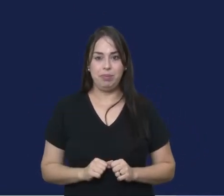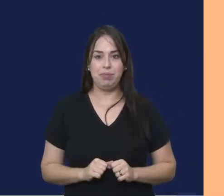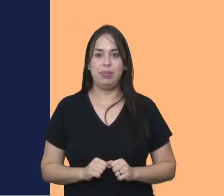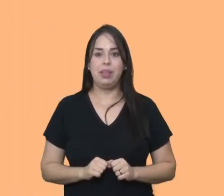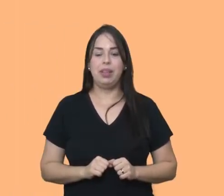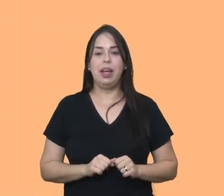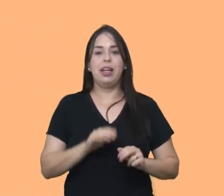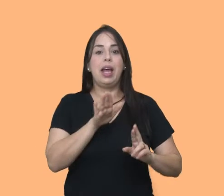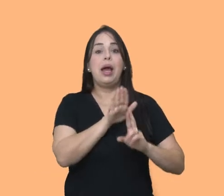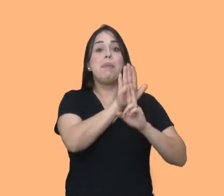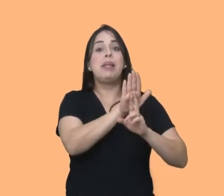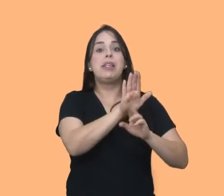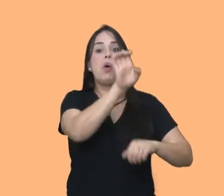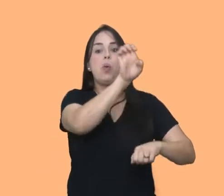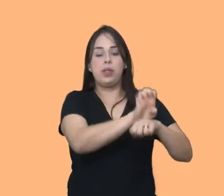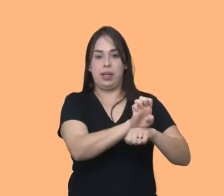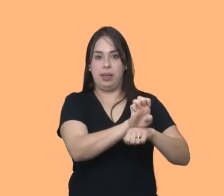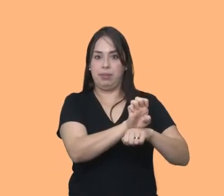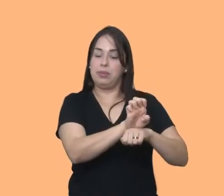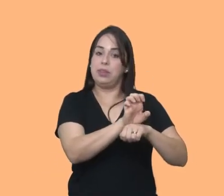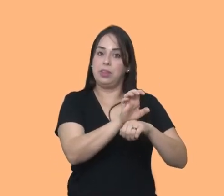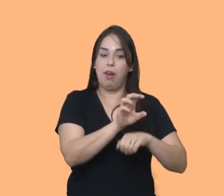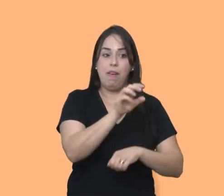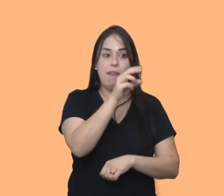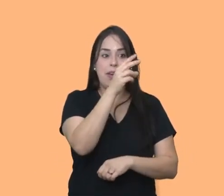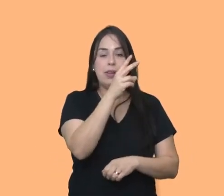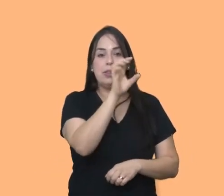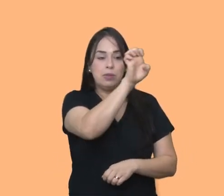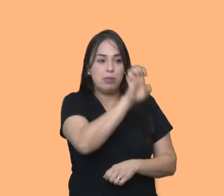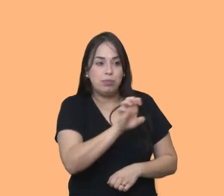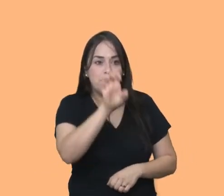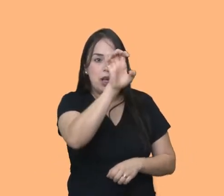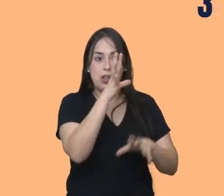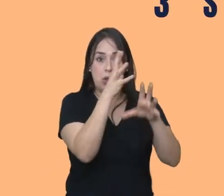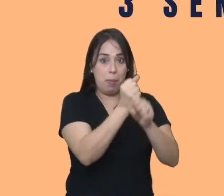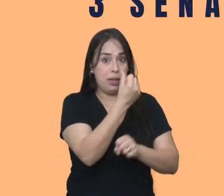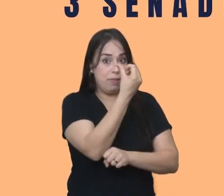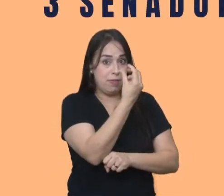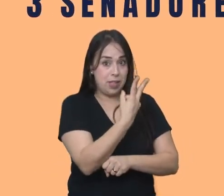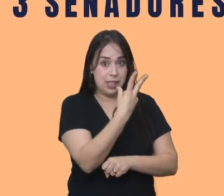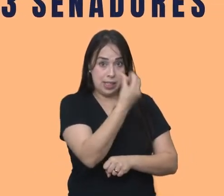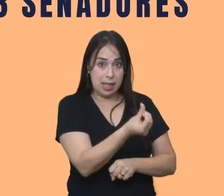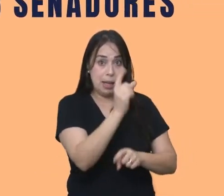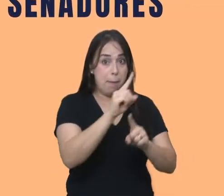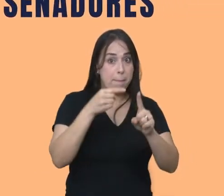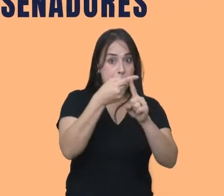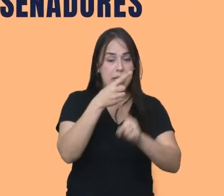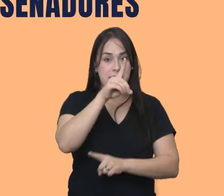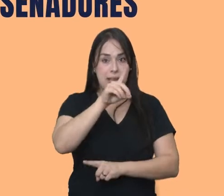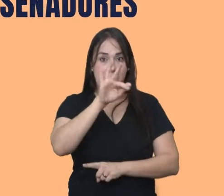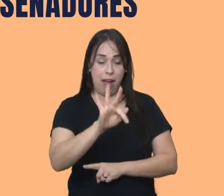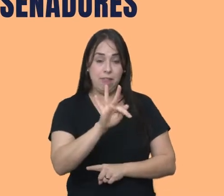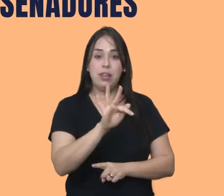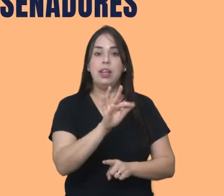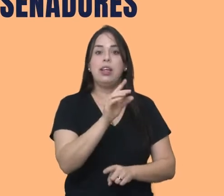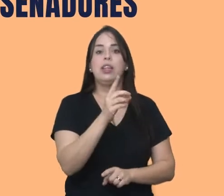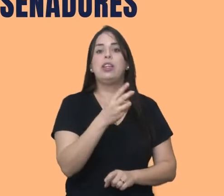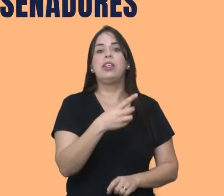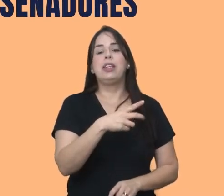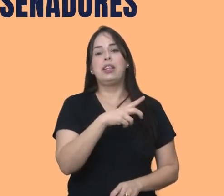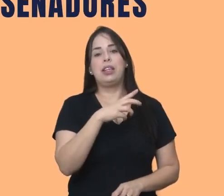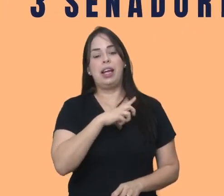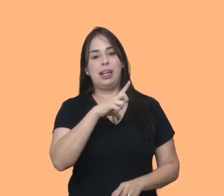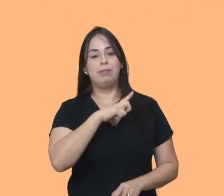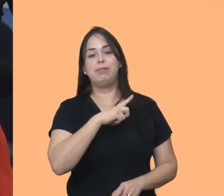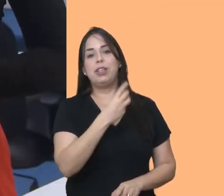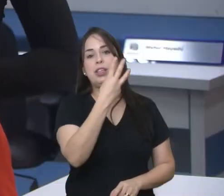Como o Senado representa os estados, cada um dos 26 estados brasileiros mais o Distrito Federal tem direito a três